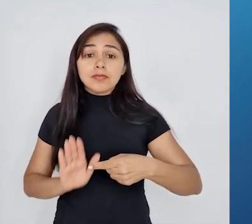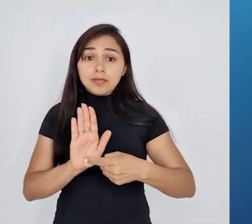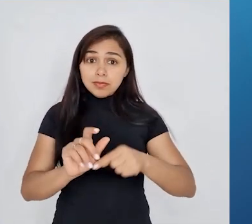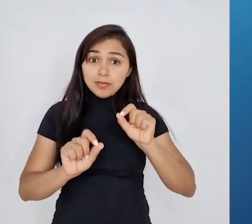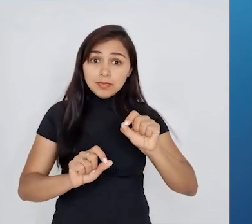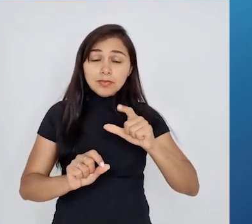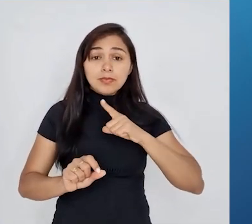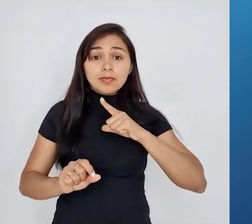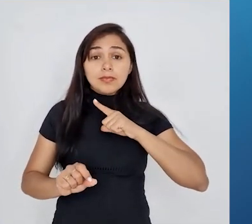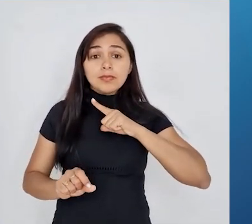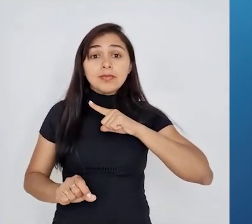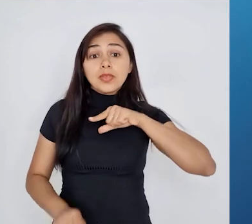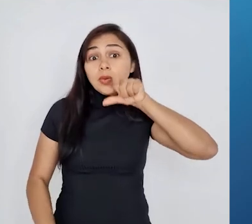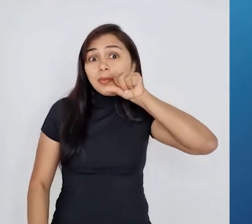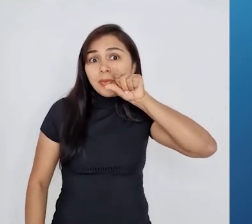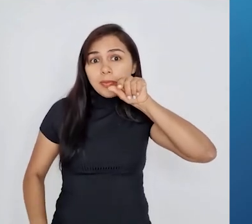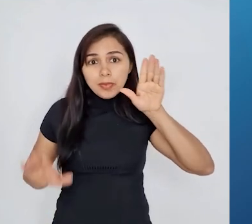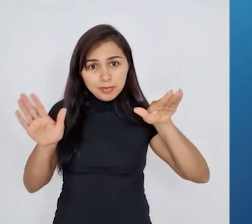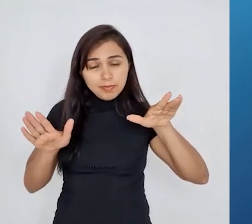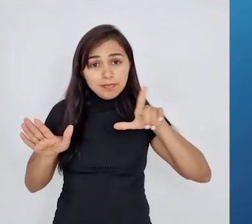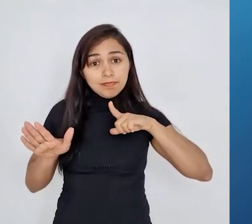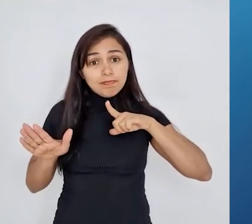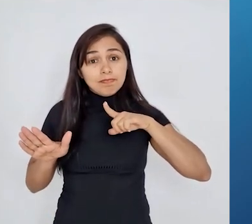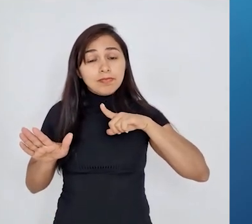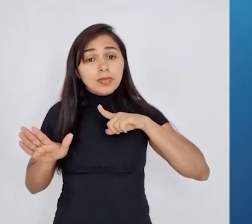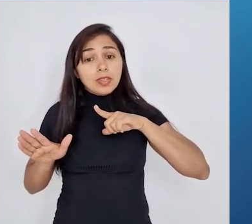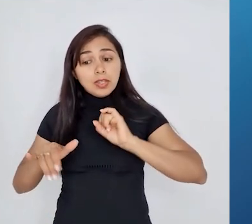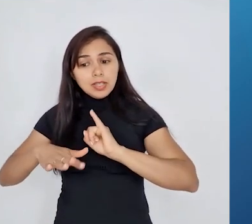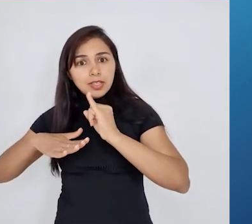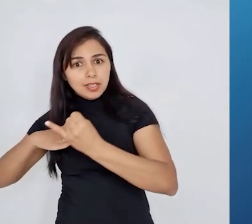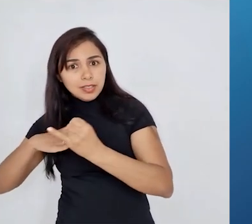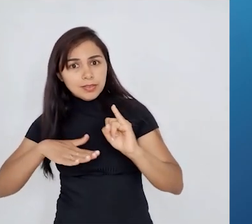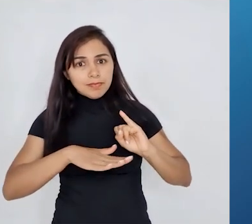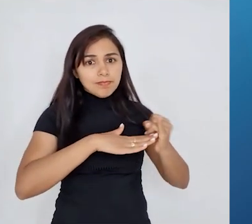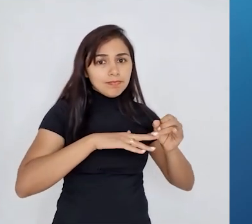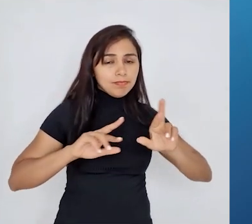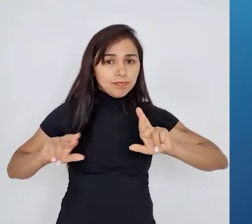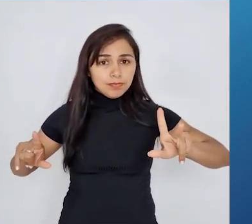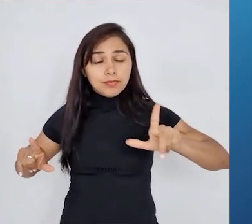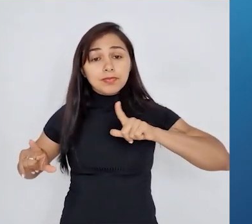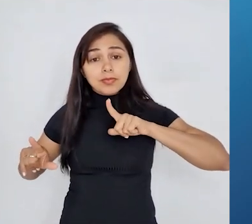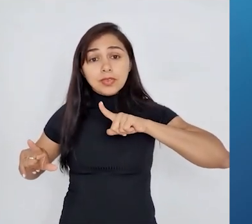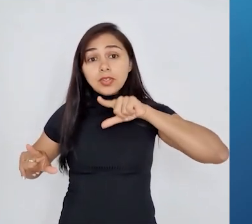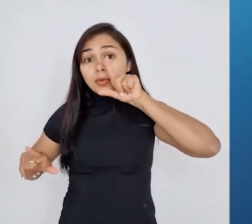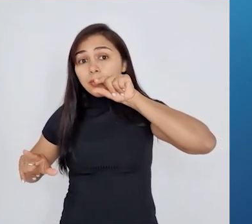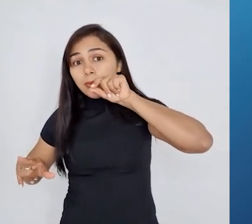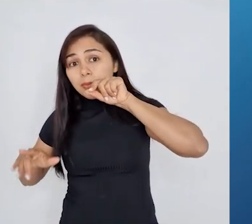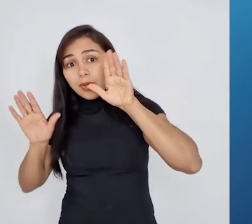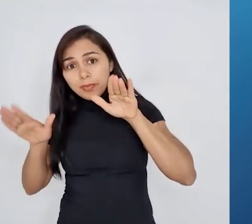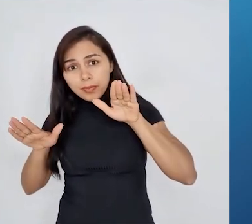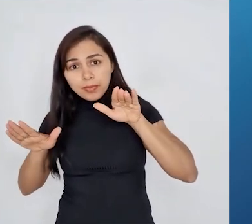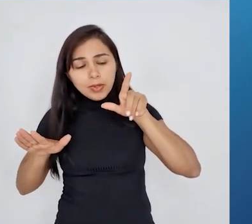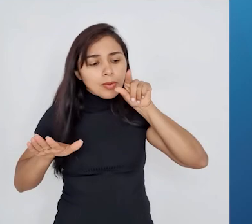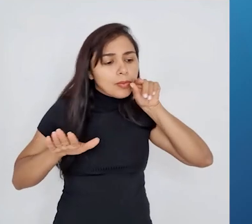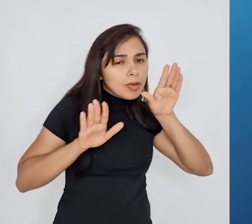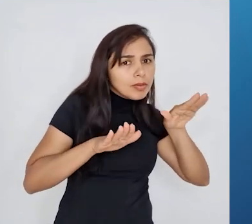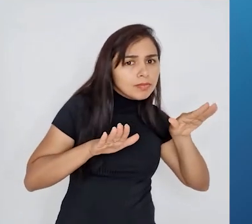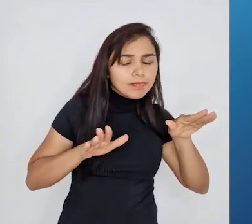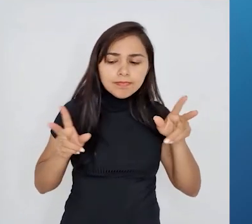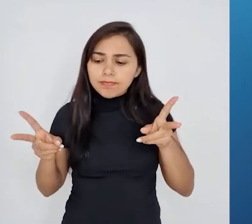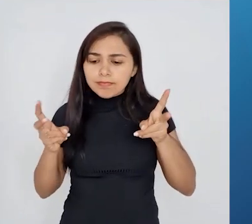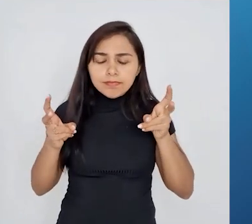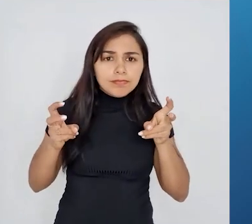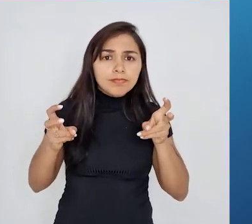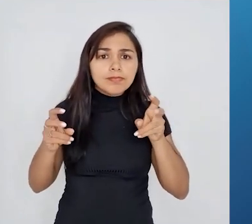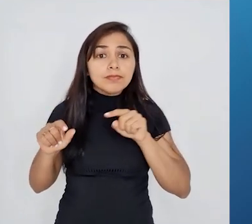com formatos diferentes em cada ilha. De acordo com o tipo de alimentação disponível. Lamarck, ao explicar que o pescoço